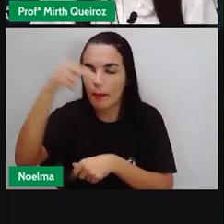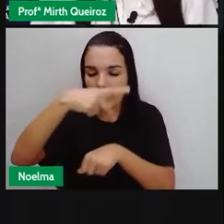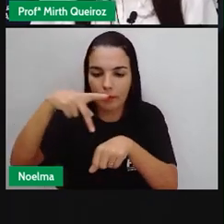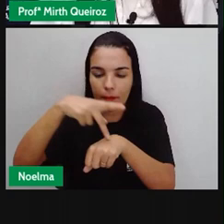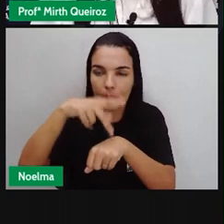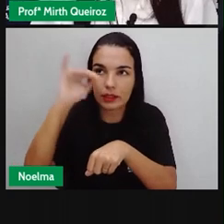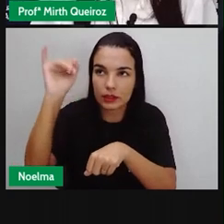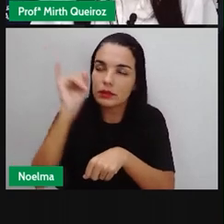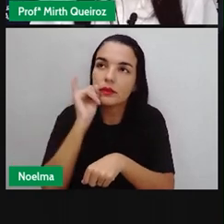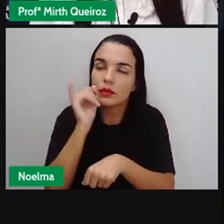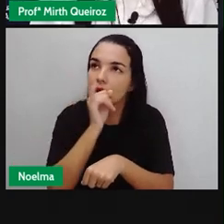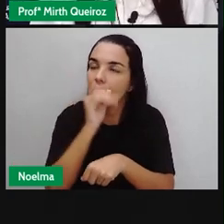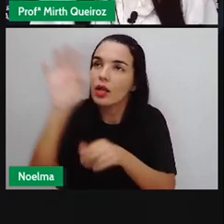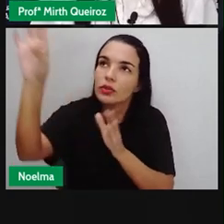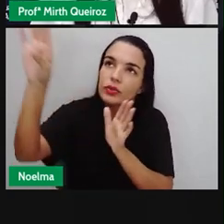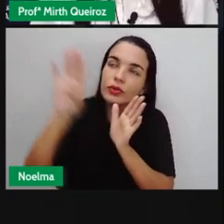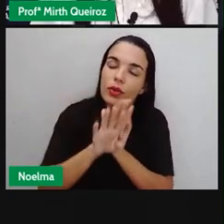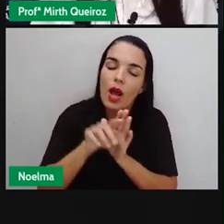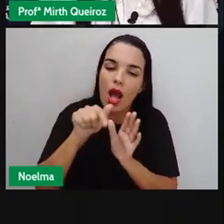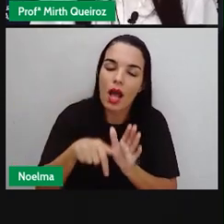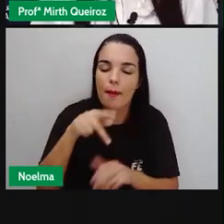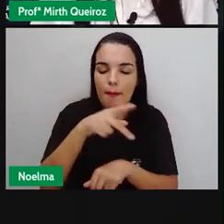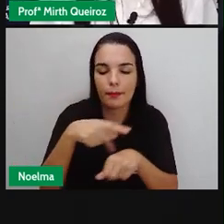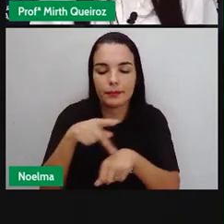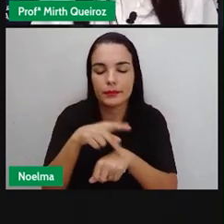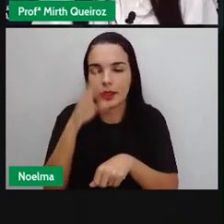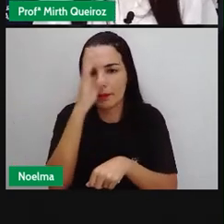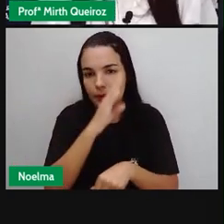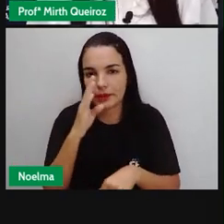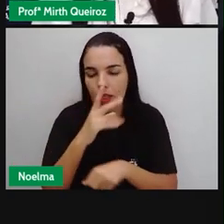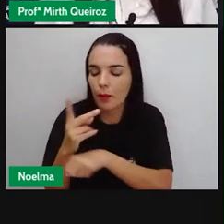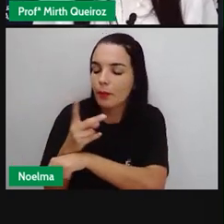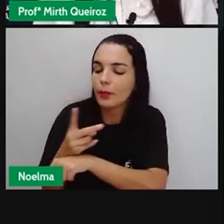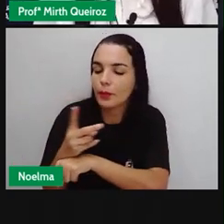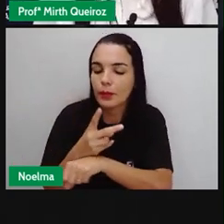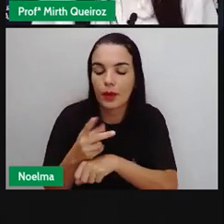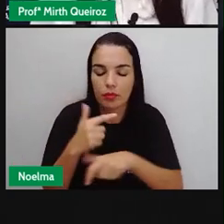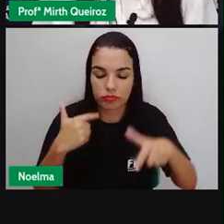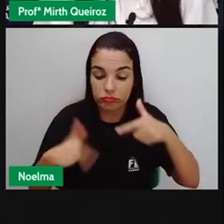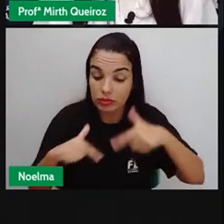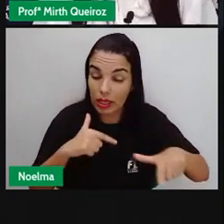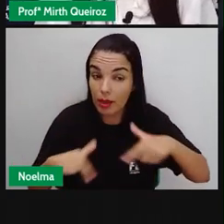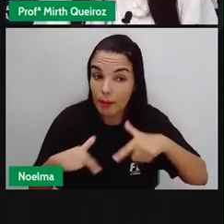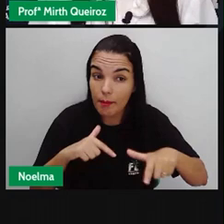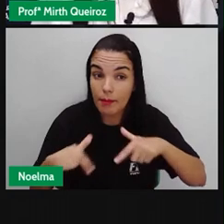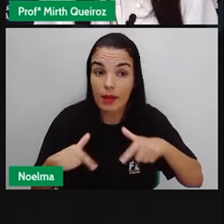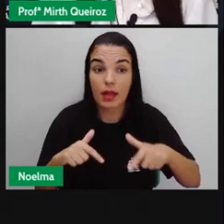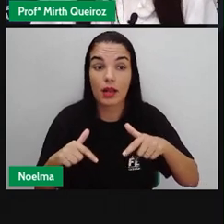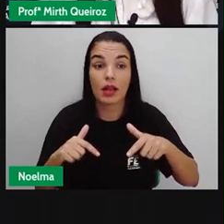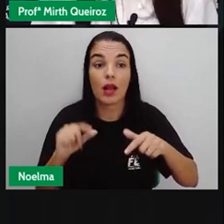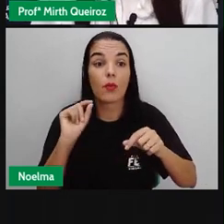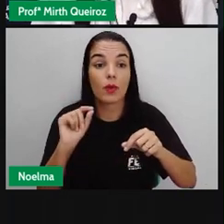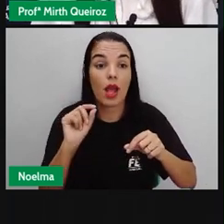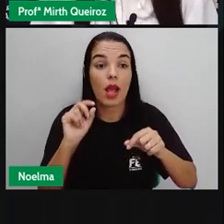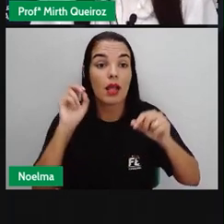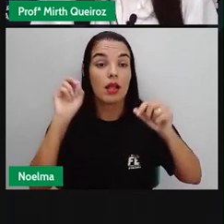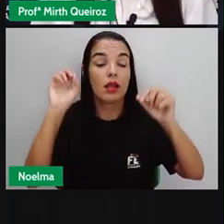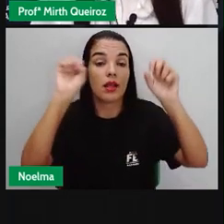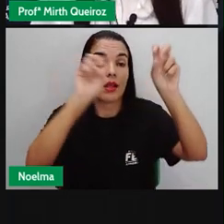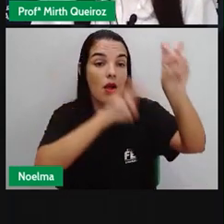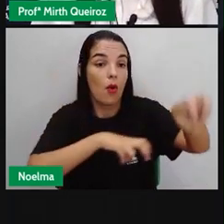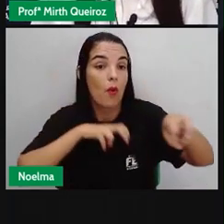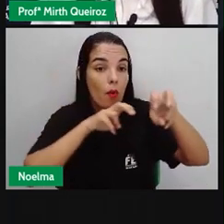como imigrantes à procura de emprego e geralmente eles trabalhavam nas fazendas de café, porque